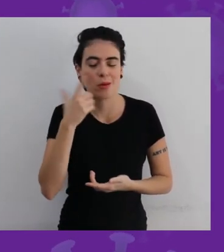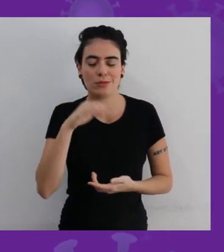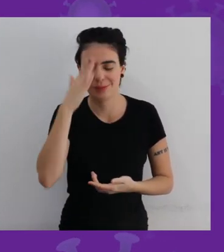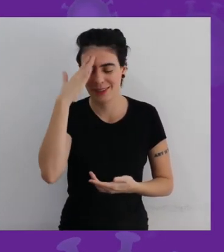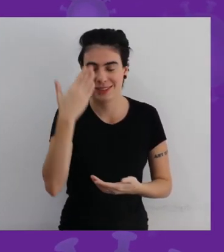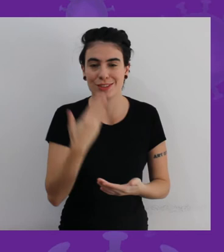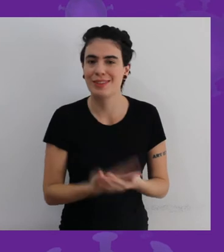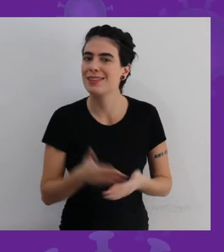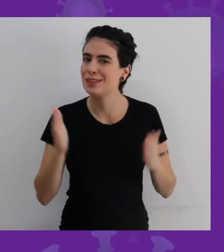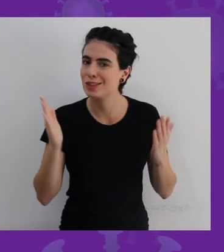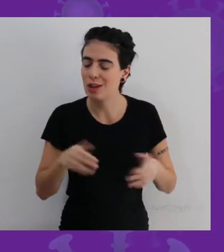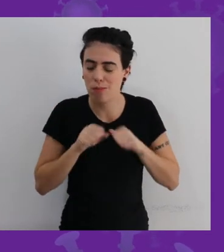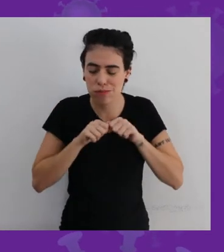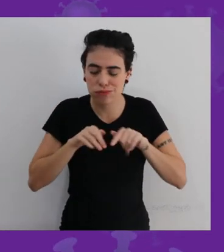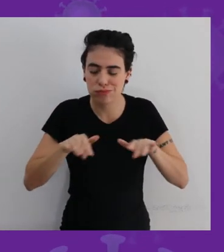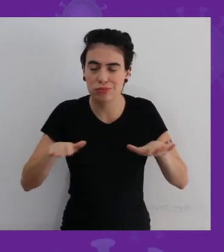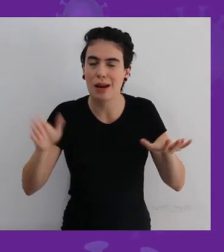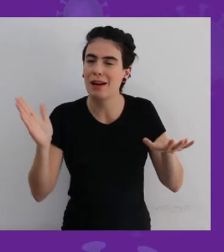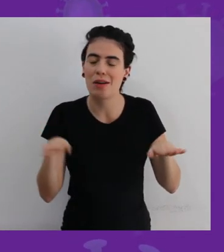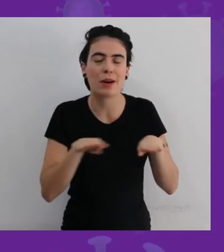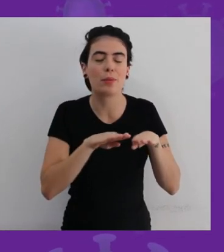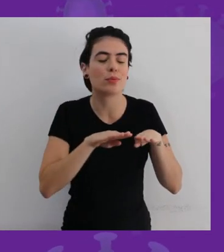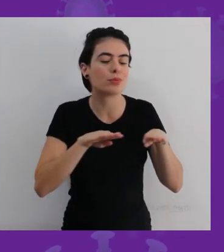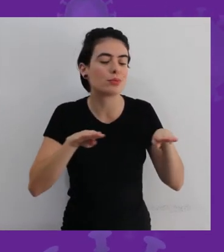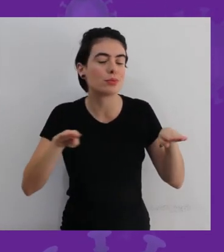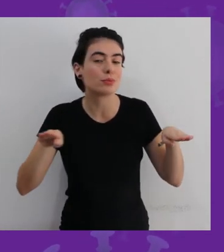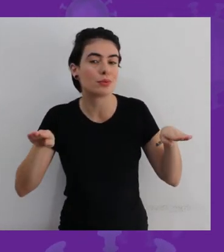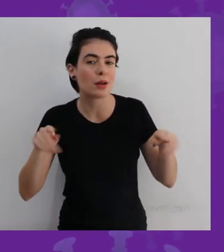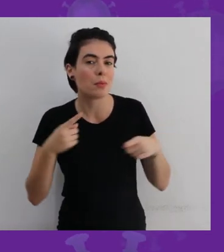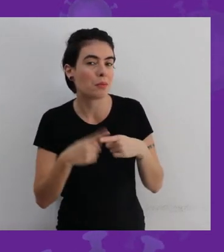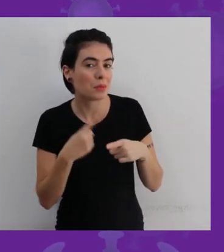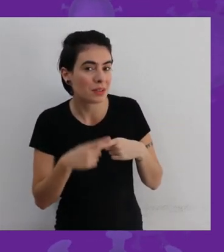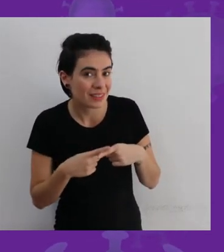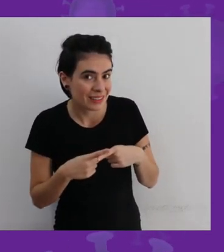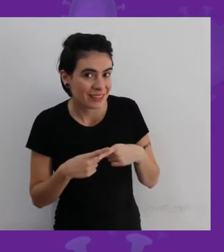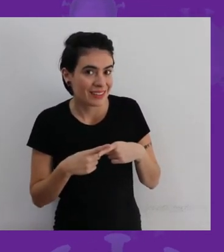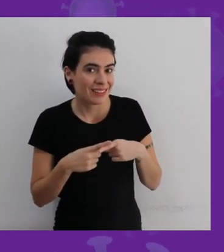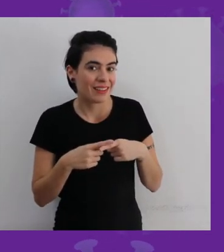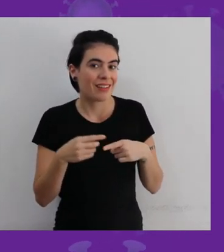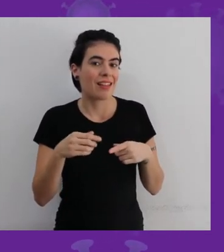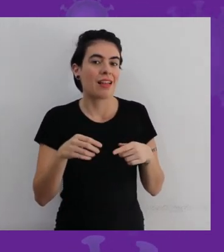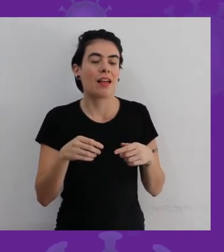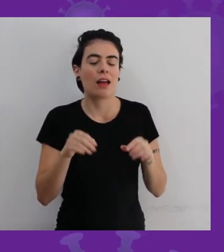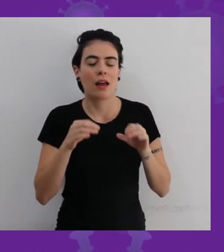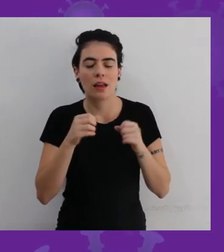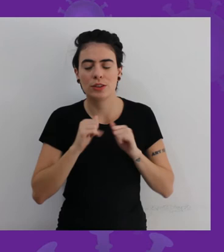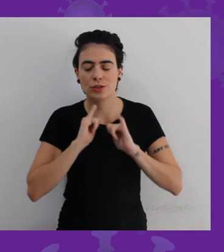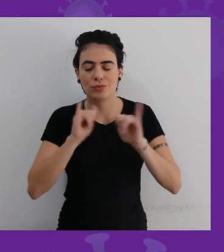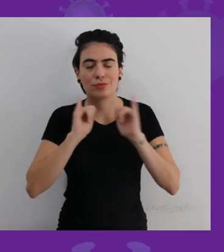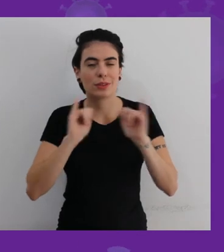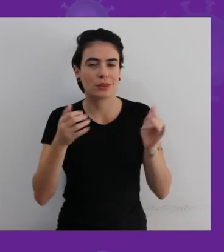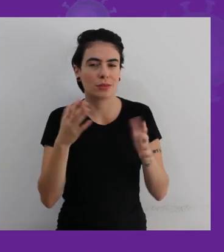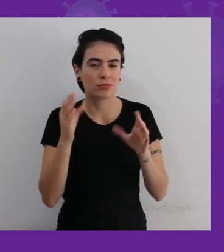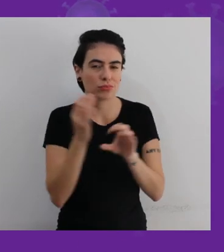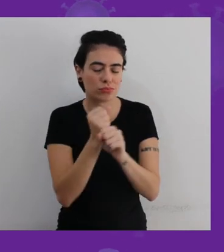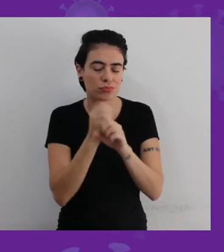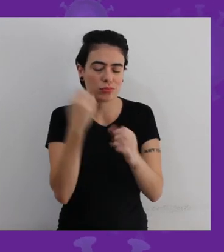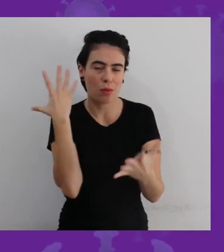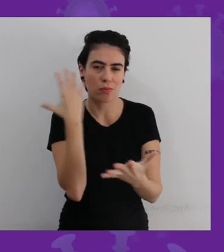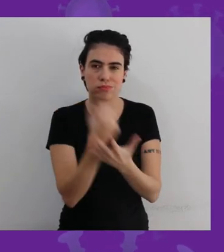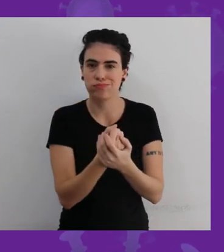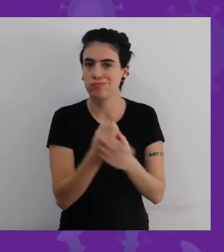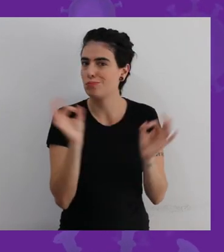da epidemia, porque a subnotificação é muito grande, a testagem é muito baixa e